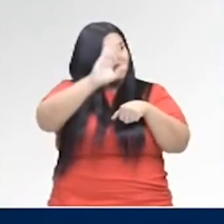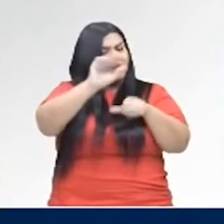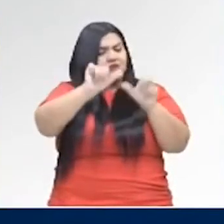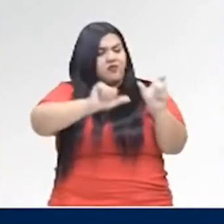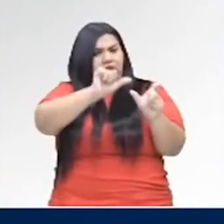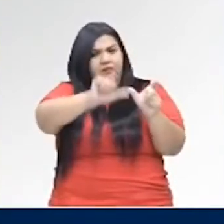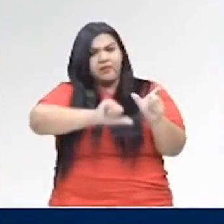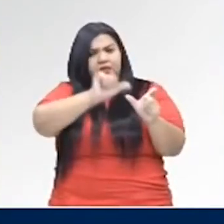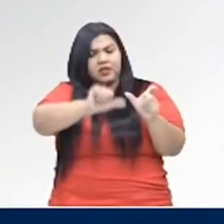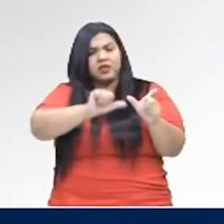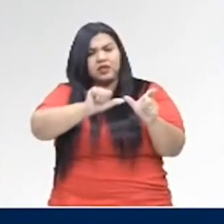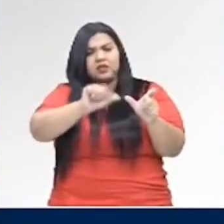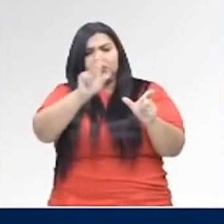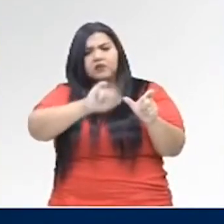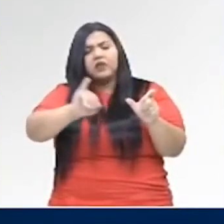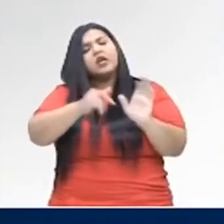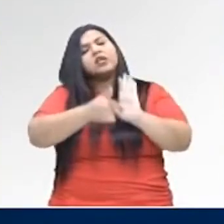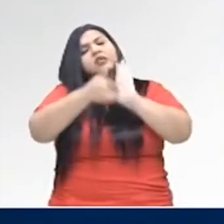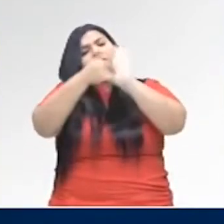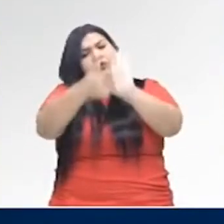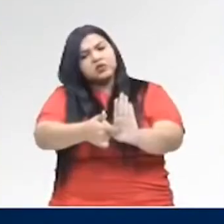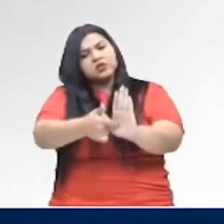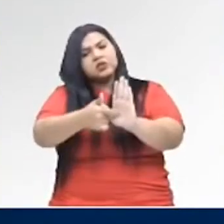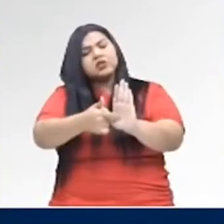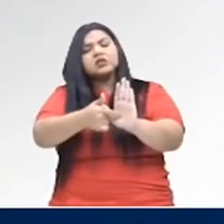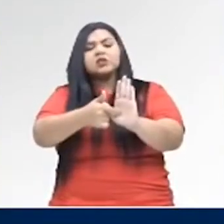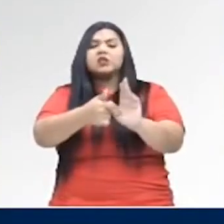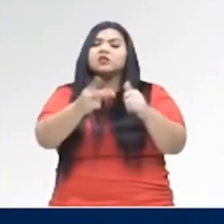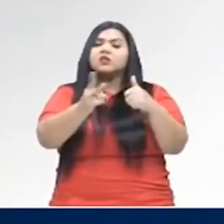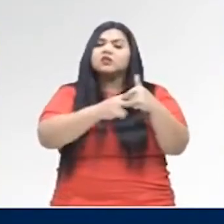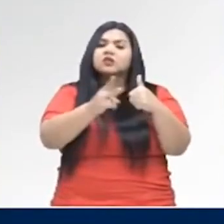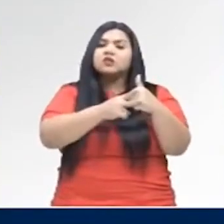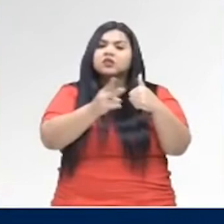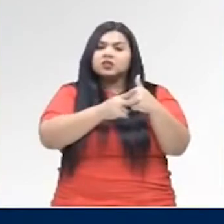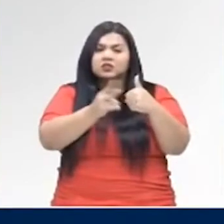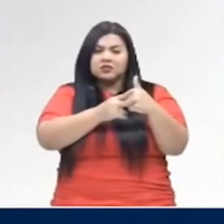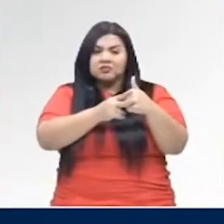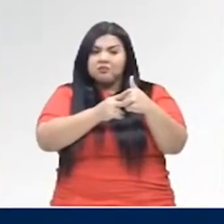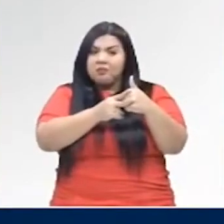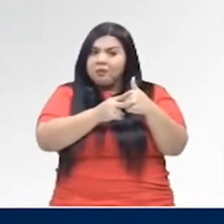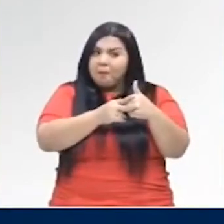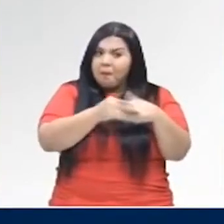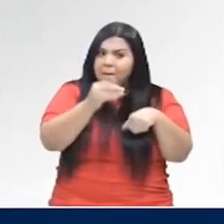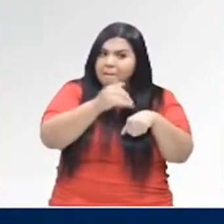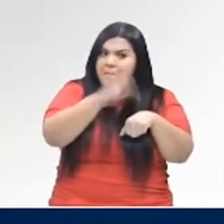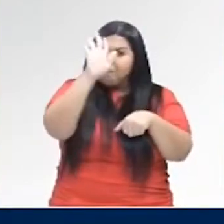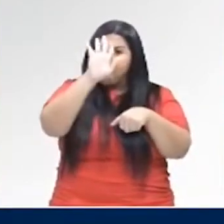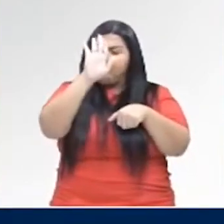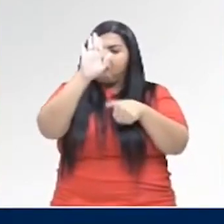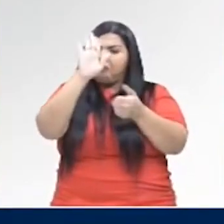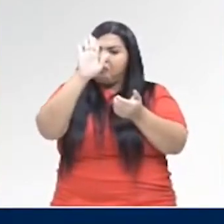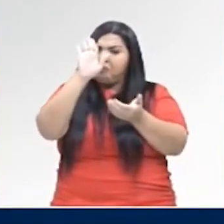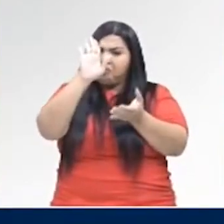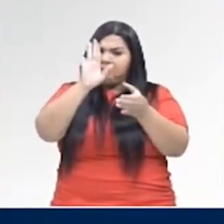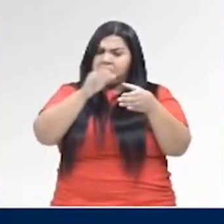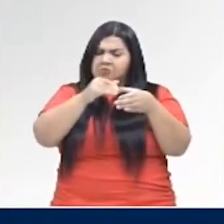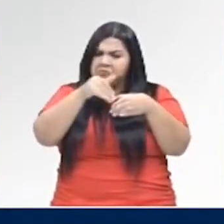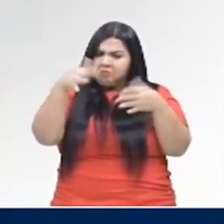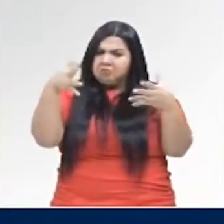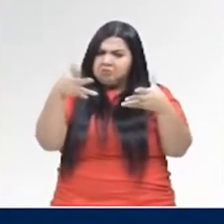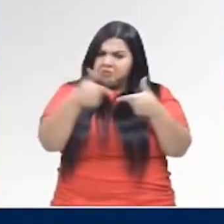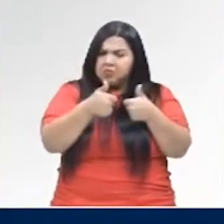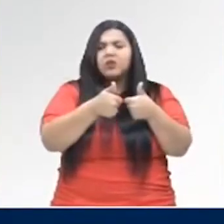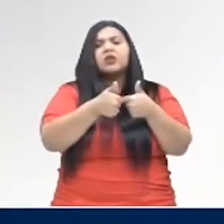flexão. Isso é que vale dizer que o verbo é a classe de palavras mais rica, né? A mais rica classe de palavras da língua